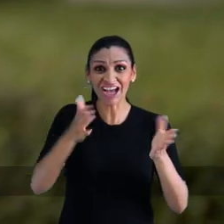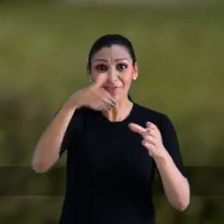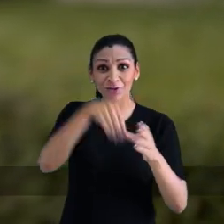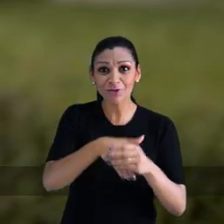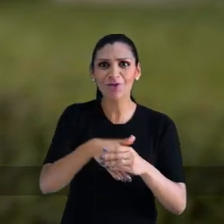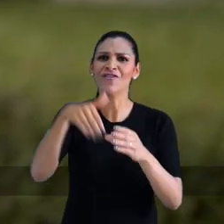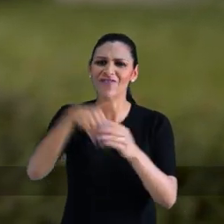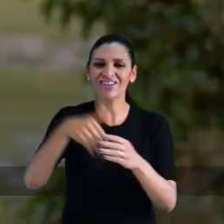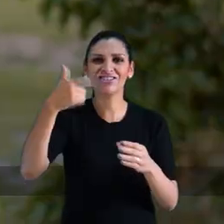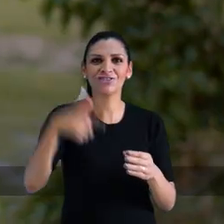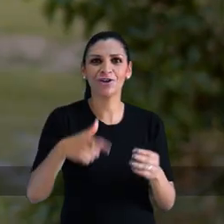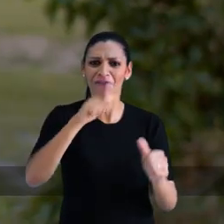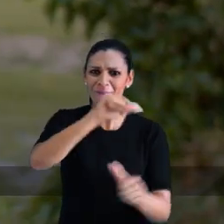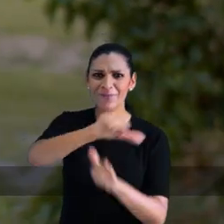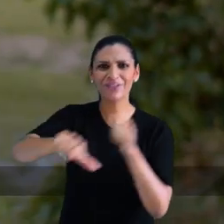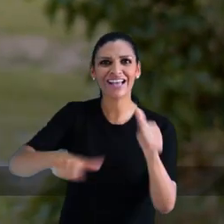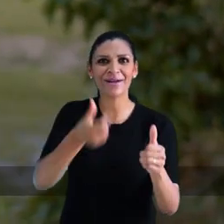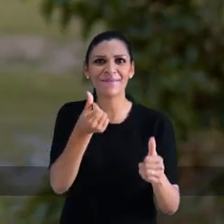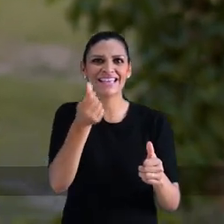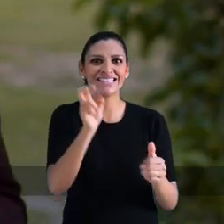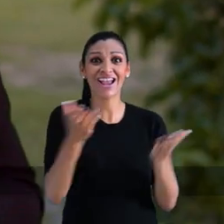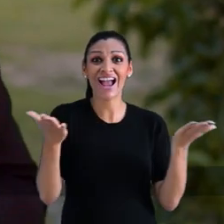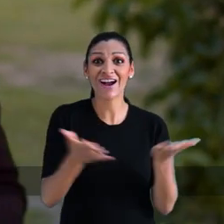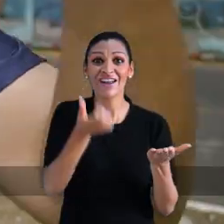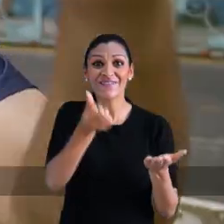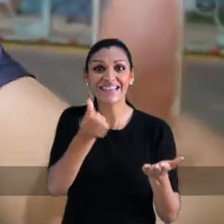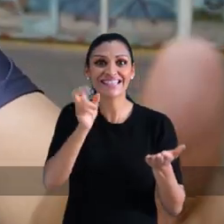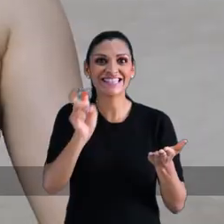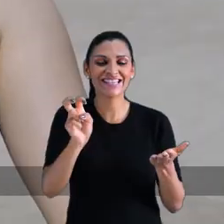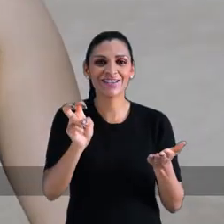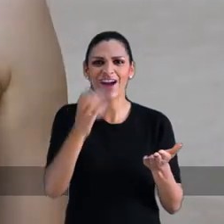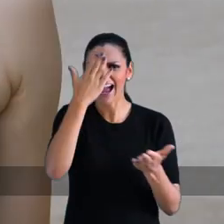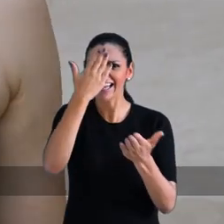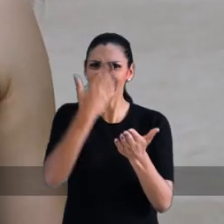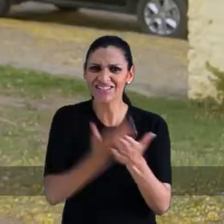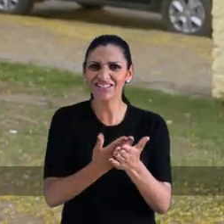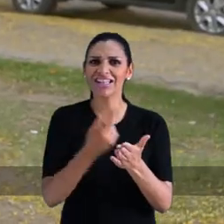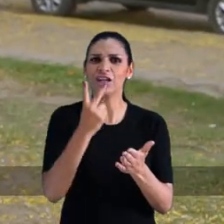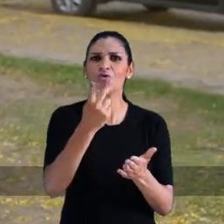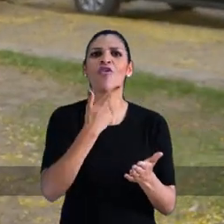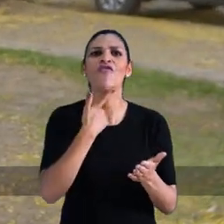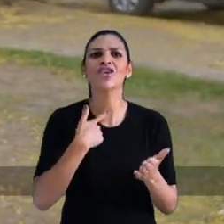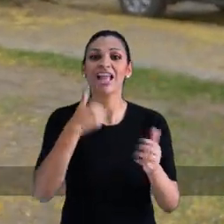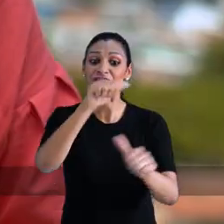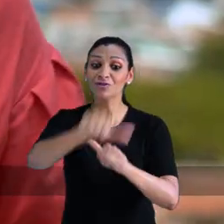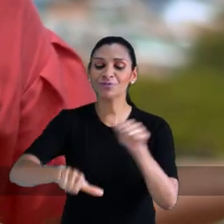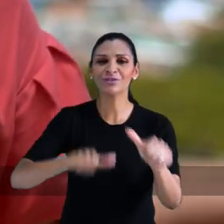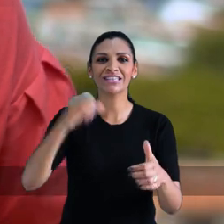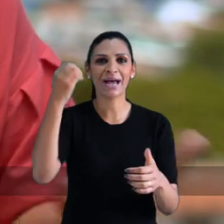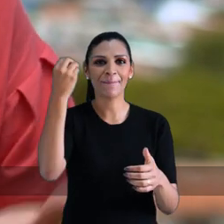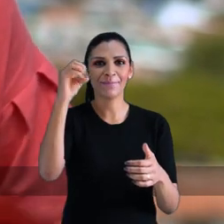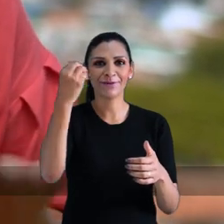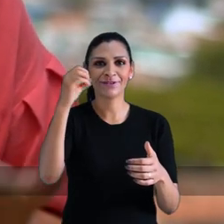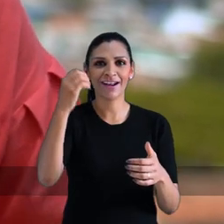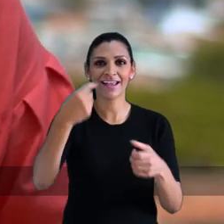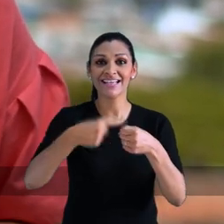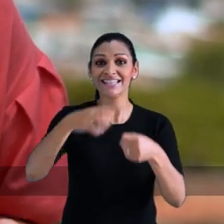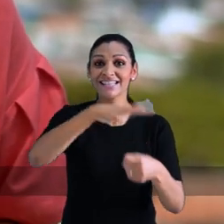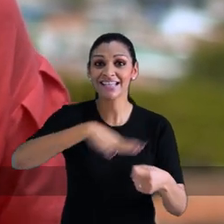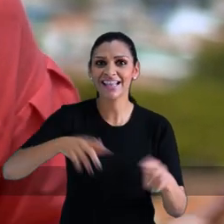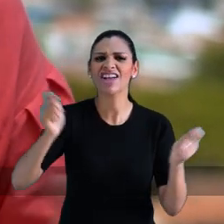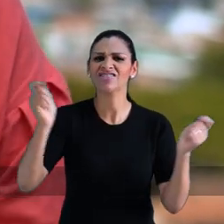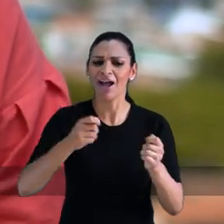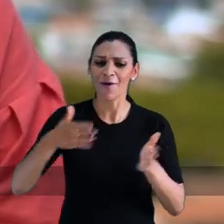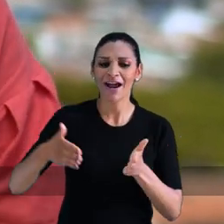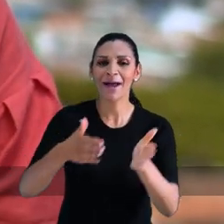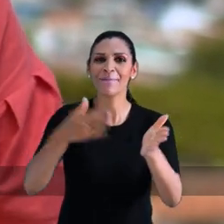turno, vote agora. Se votou, vote de novo. Vamos virar! É meia a cinco. Agora é meia a cinco. Acredita na tua vontade